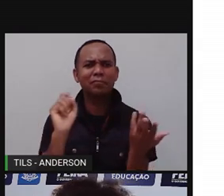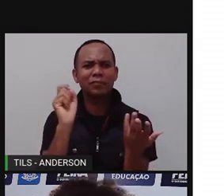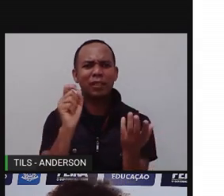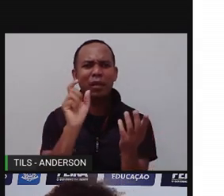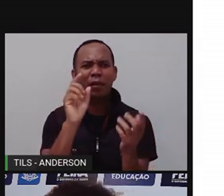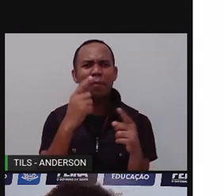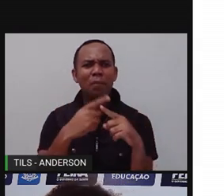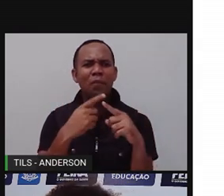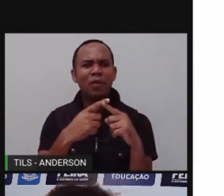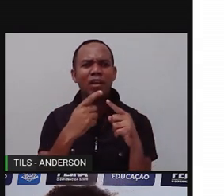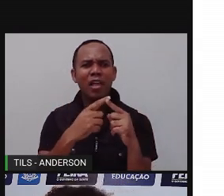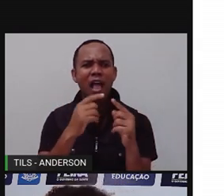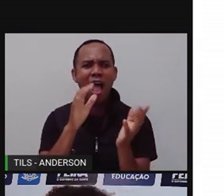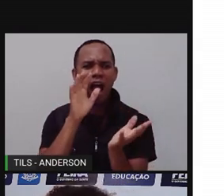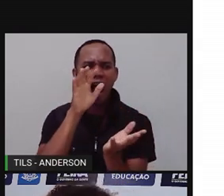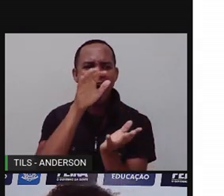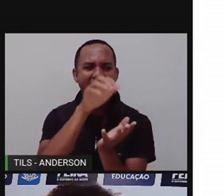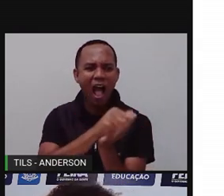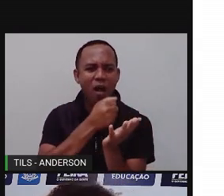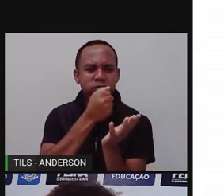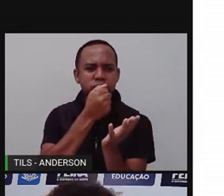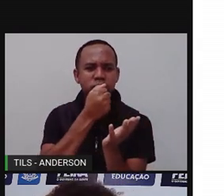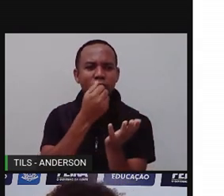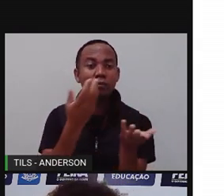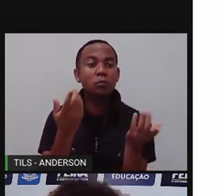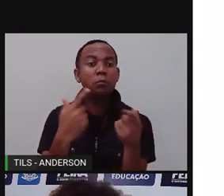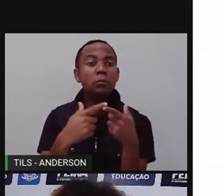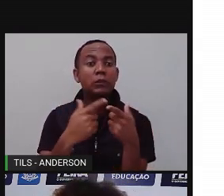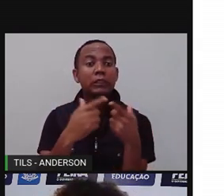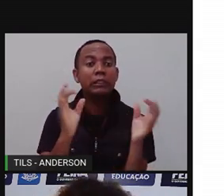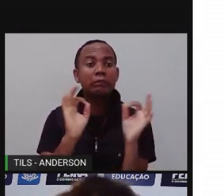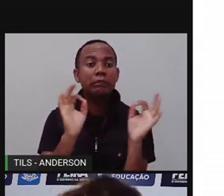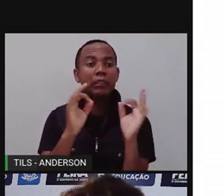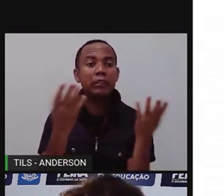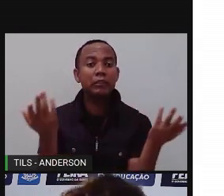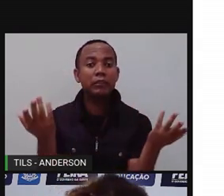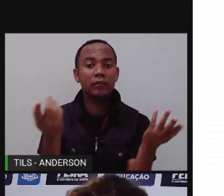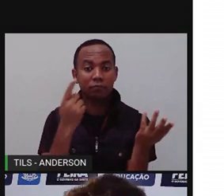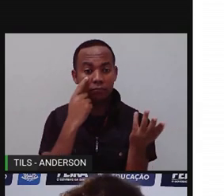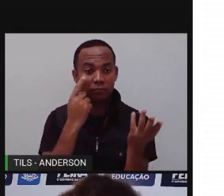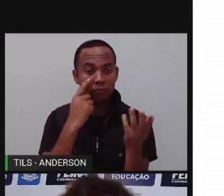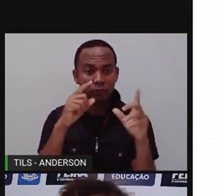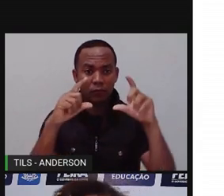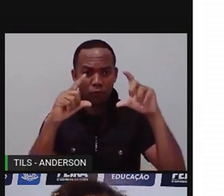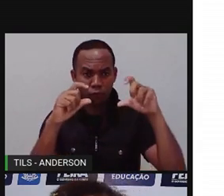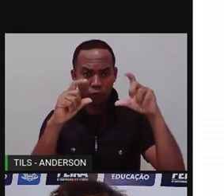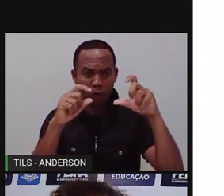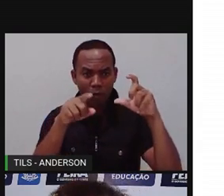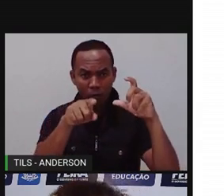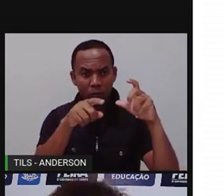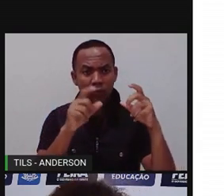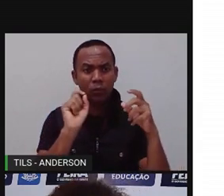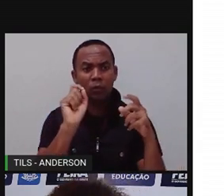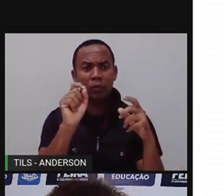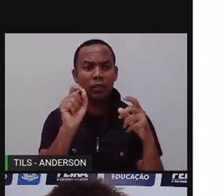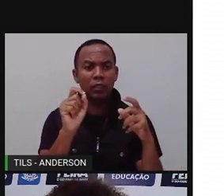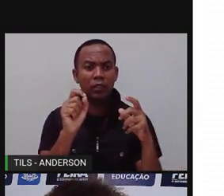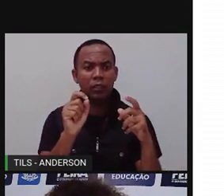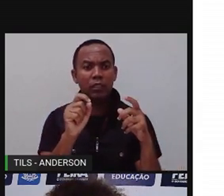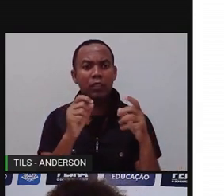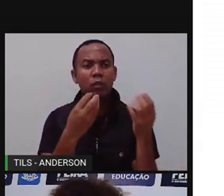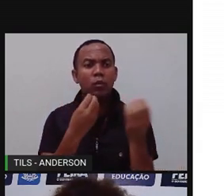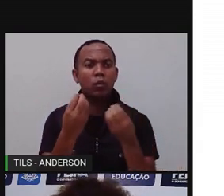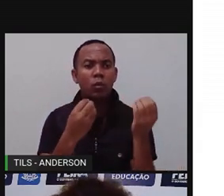comeu ainda? Vamos falar sobre as relações entre os animais. E essa imagem, na verdade, é uma das relações entre os